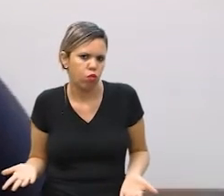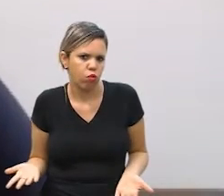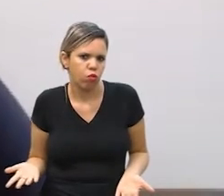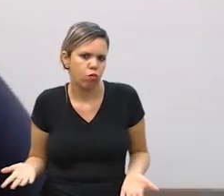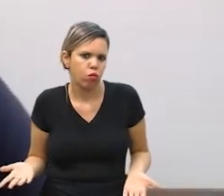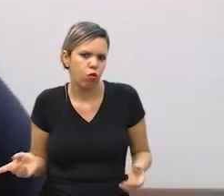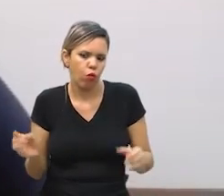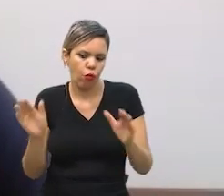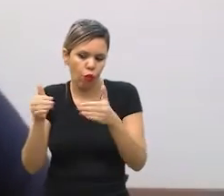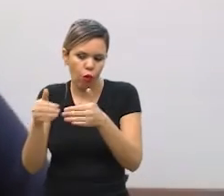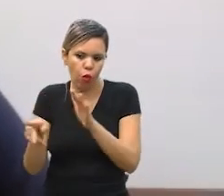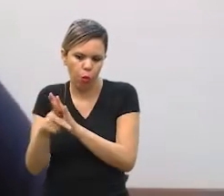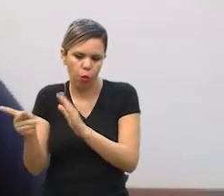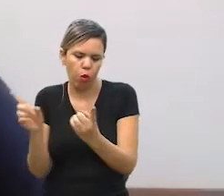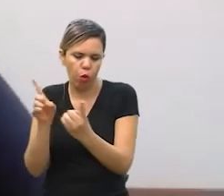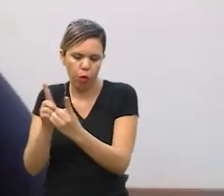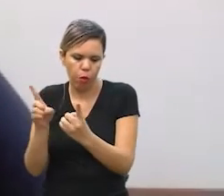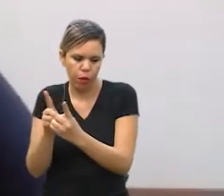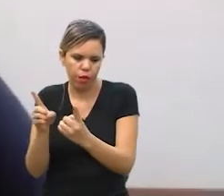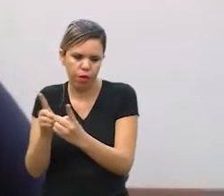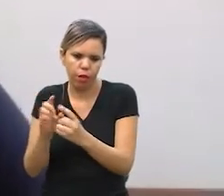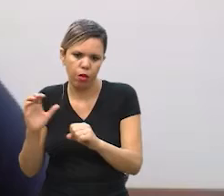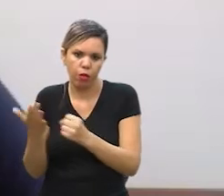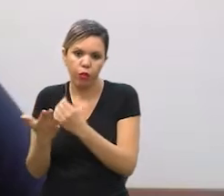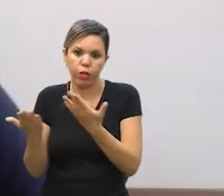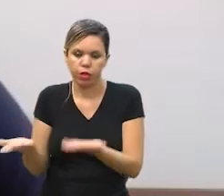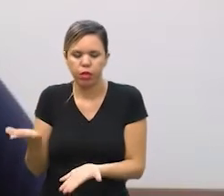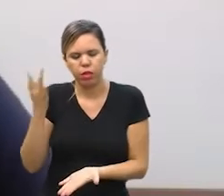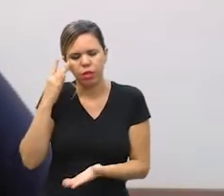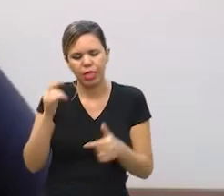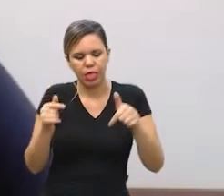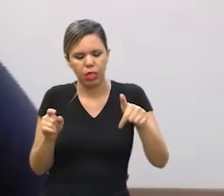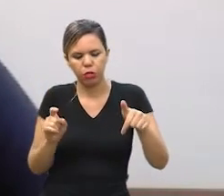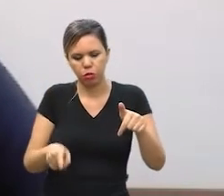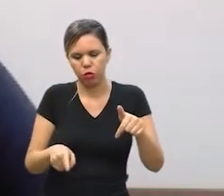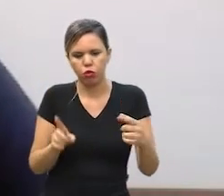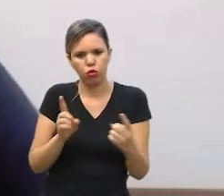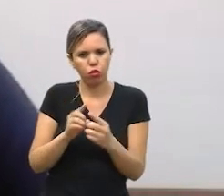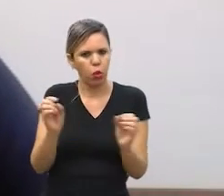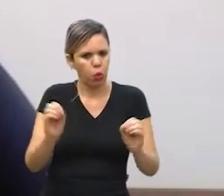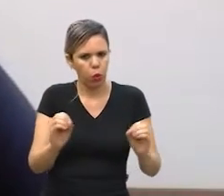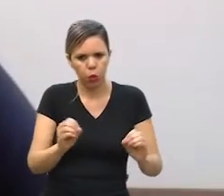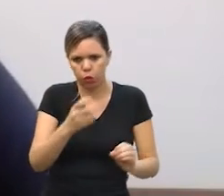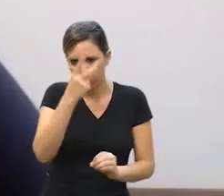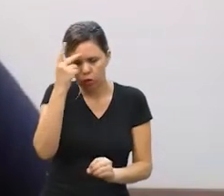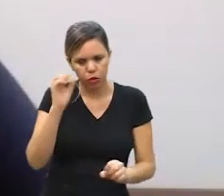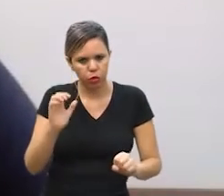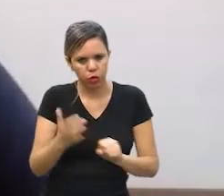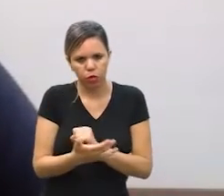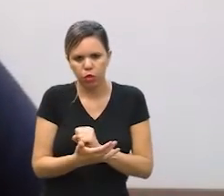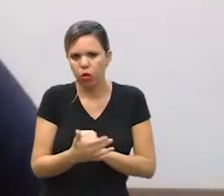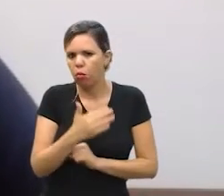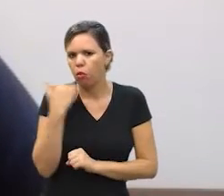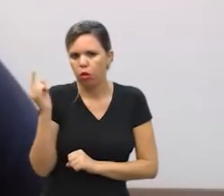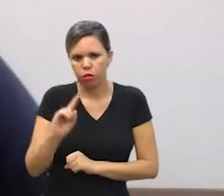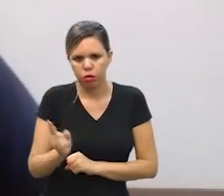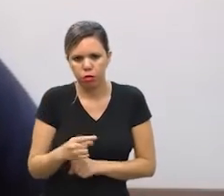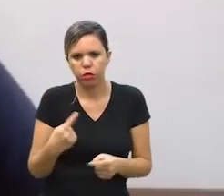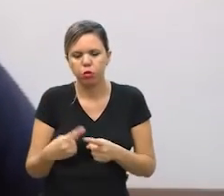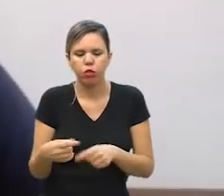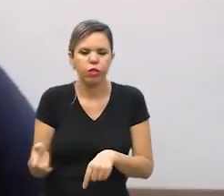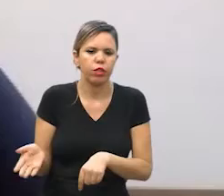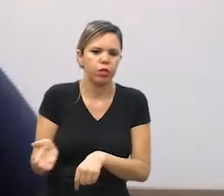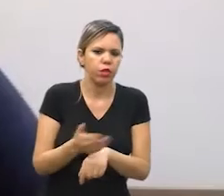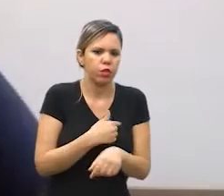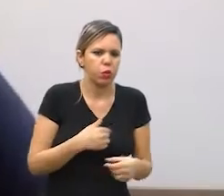extremamente voltado para covid e desses 7 mil atendimentos a gente não tem nenhum paciente covid que foi a óbito porque desde